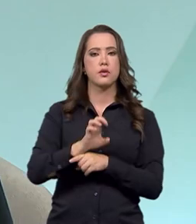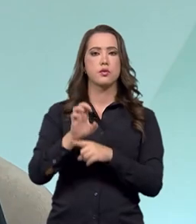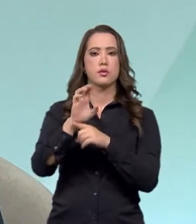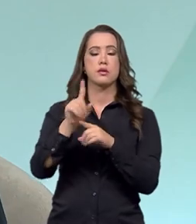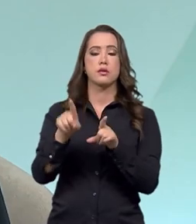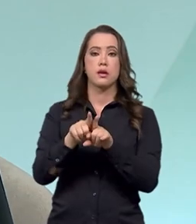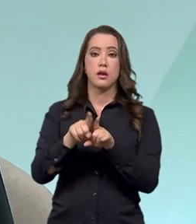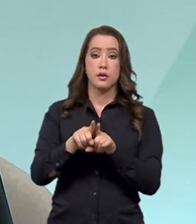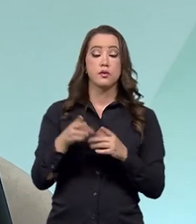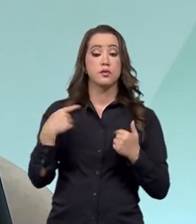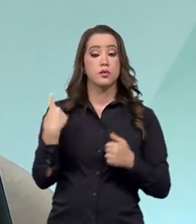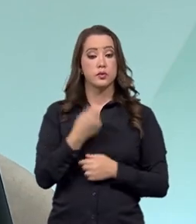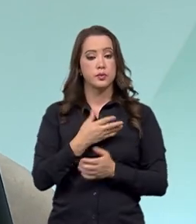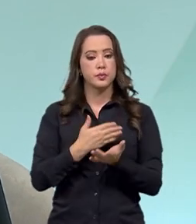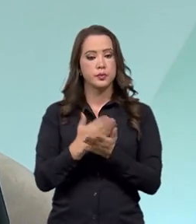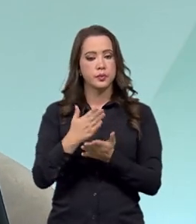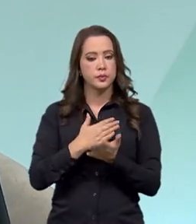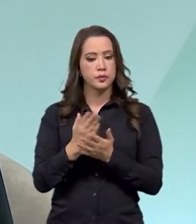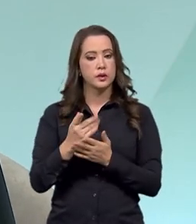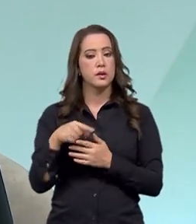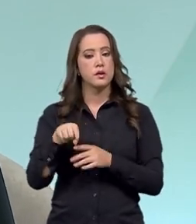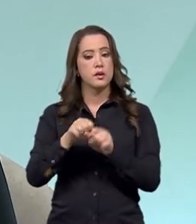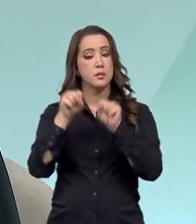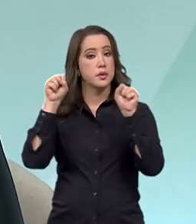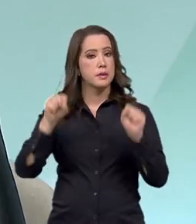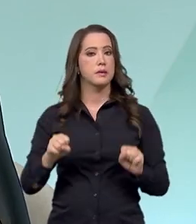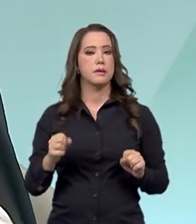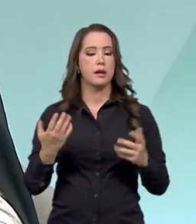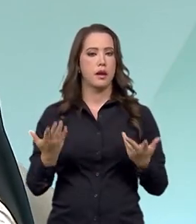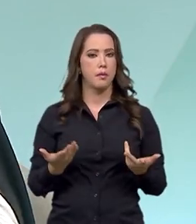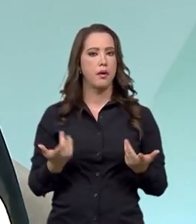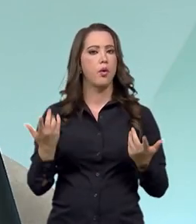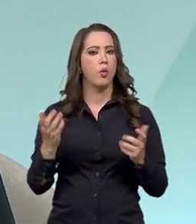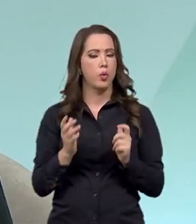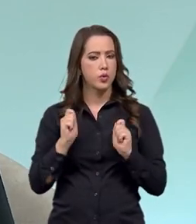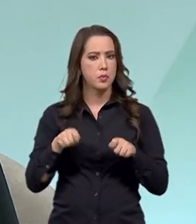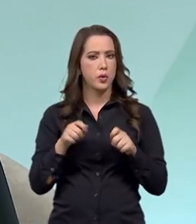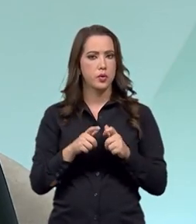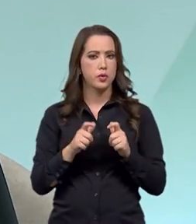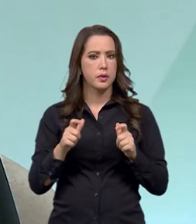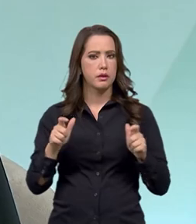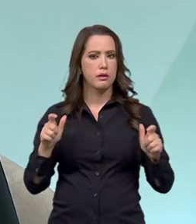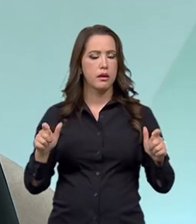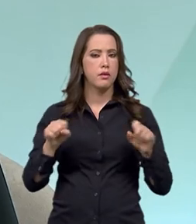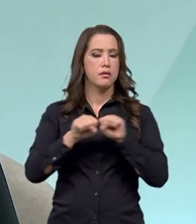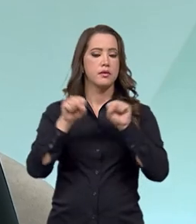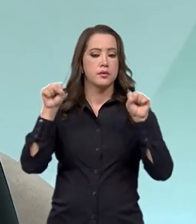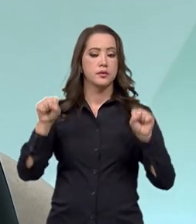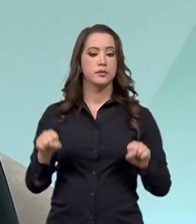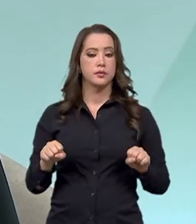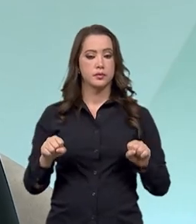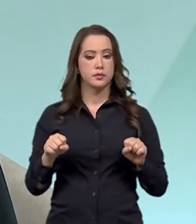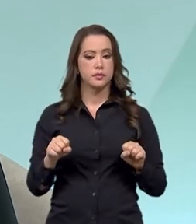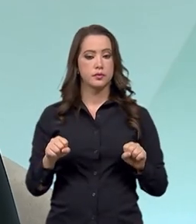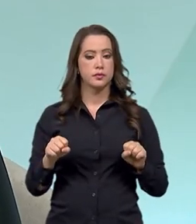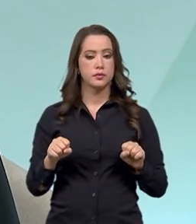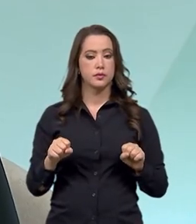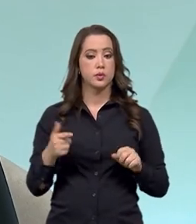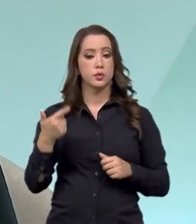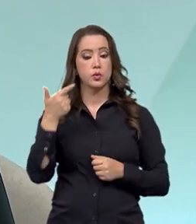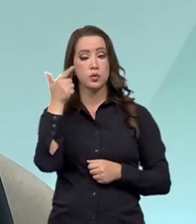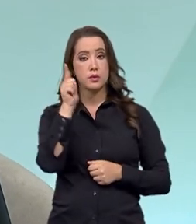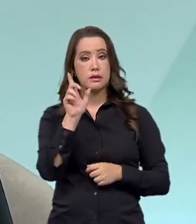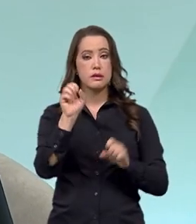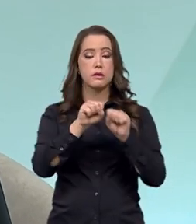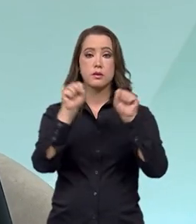em fase também de implantação desse sistema, de ampliação do alcance do